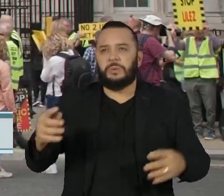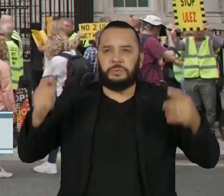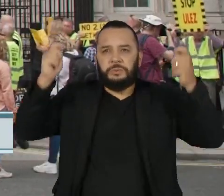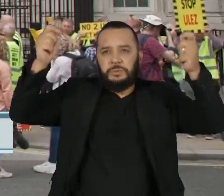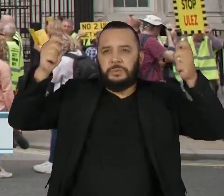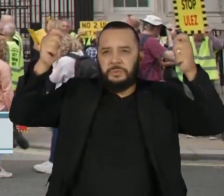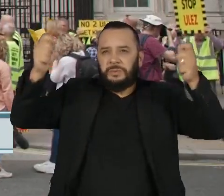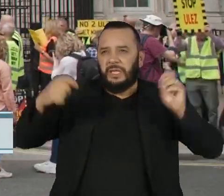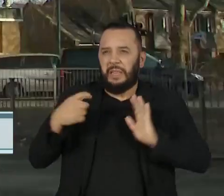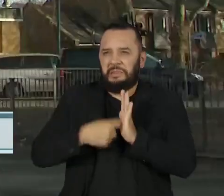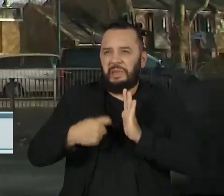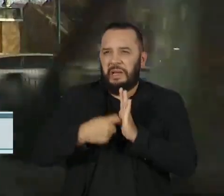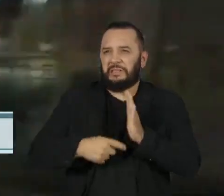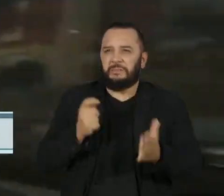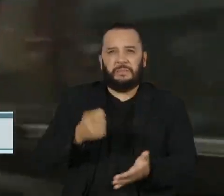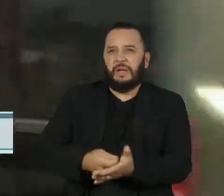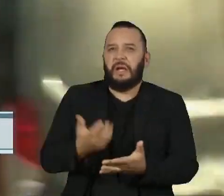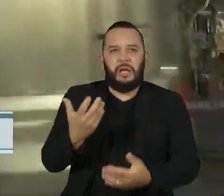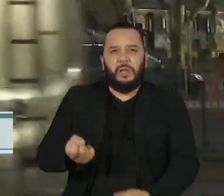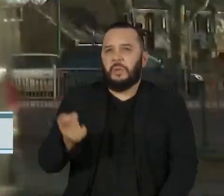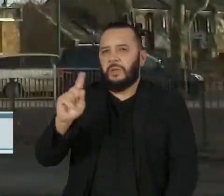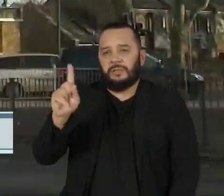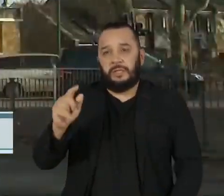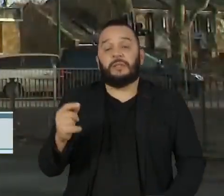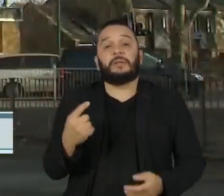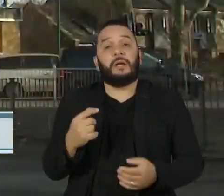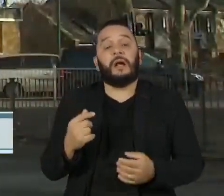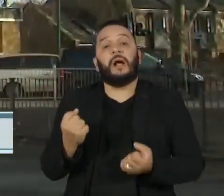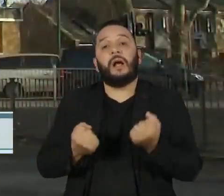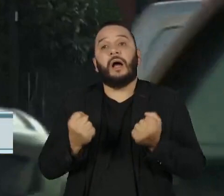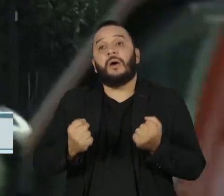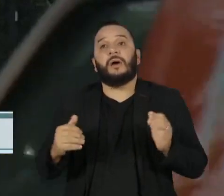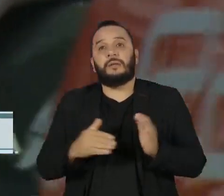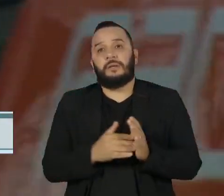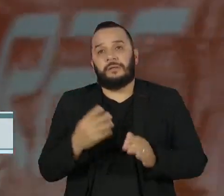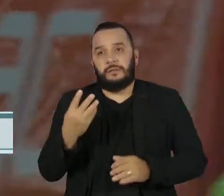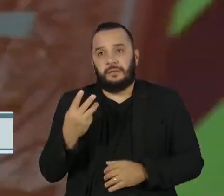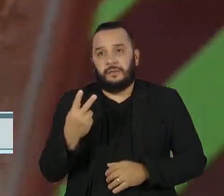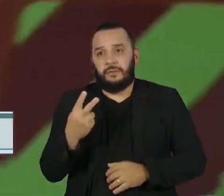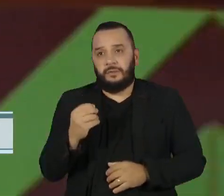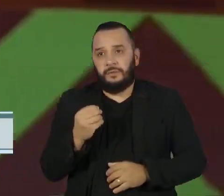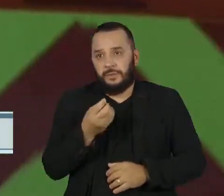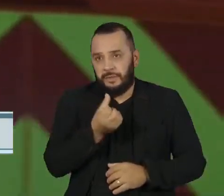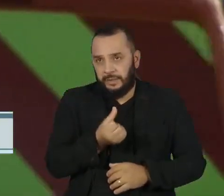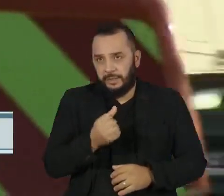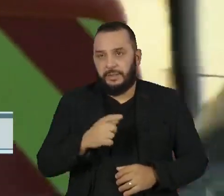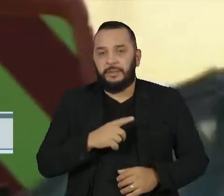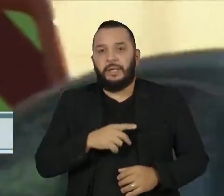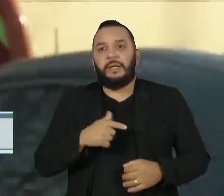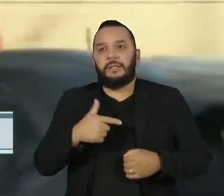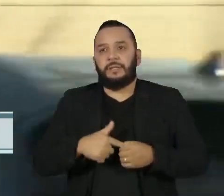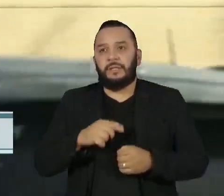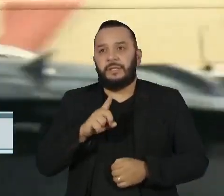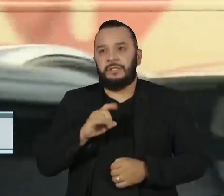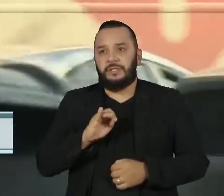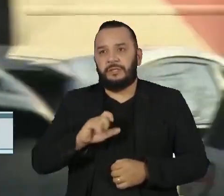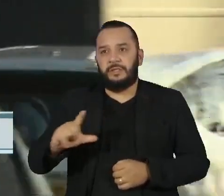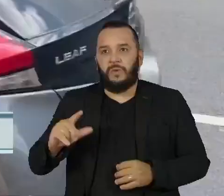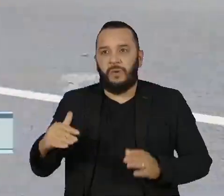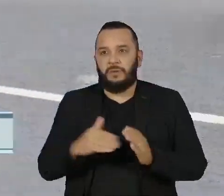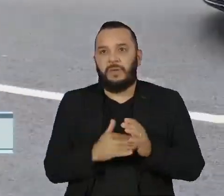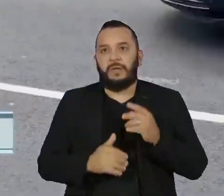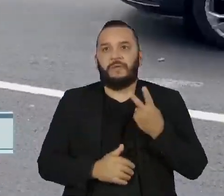contra a cobrança de taxa de carros produzidos até 2006. Para movidos a diesel, é até 2015.